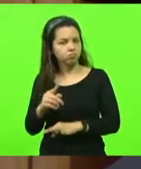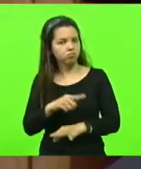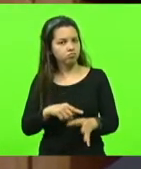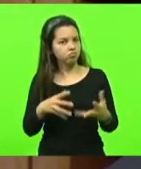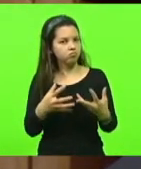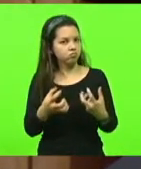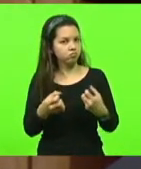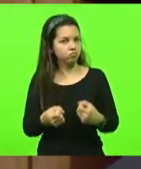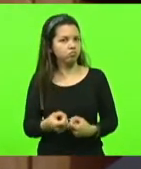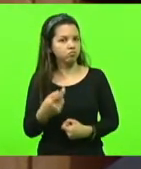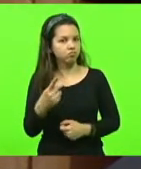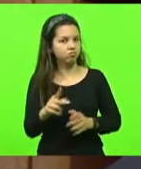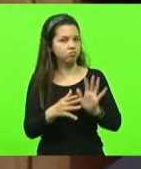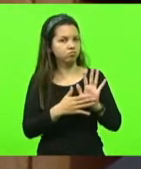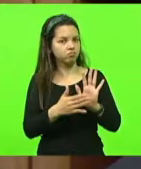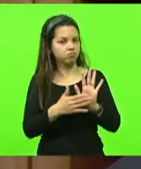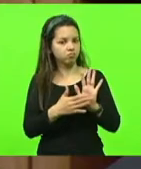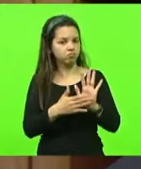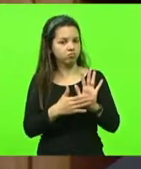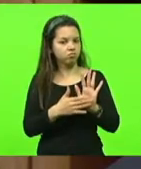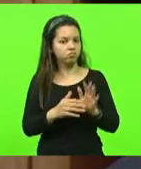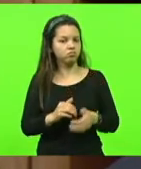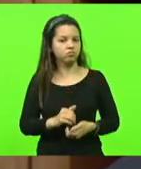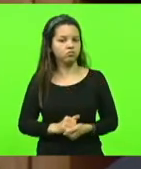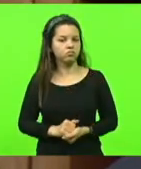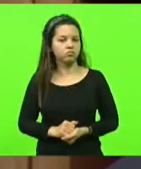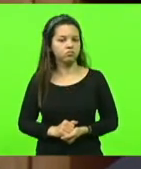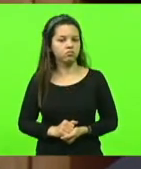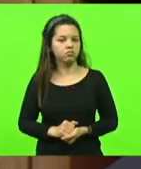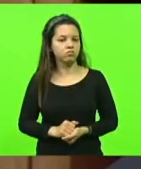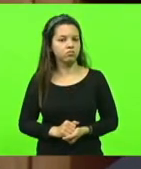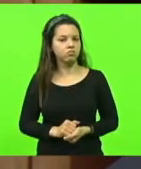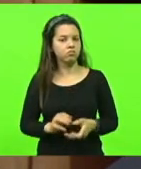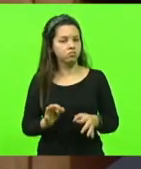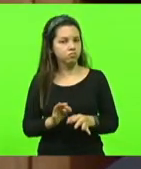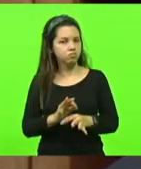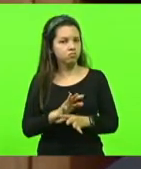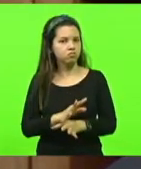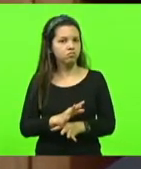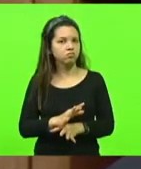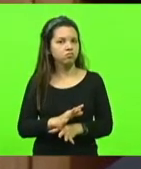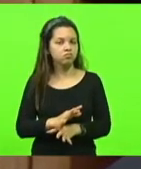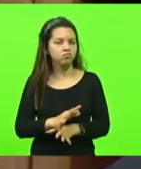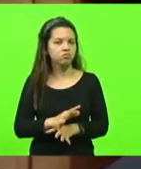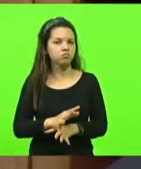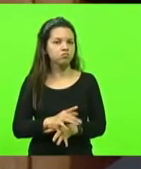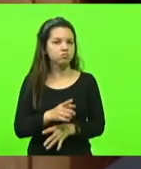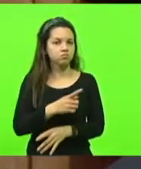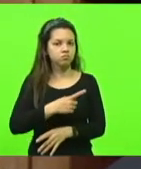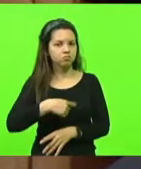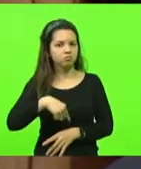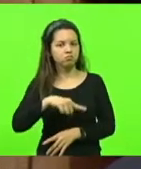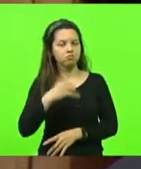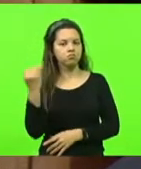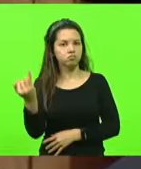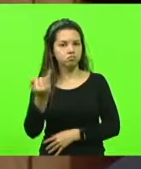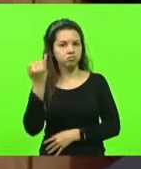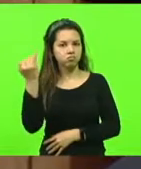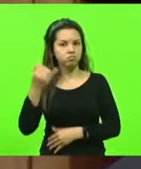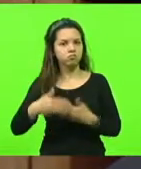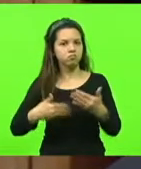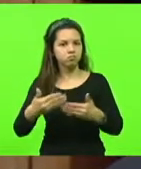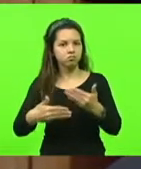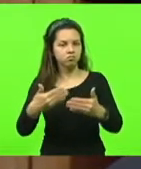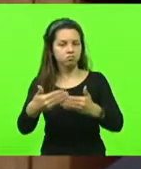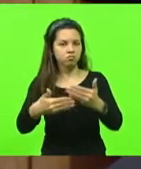proposta, ela vem justamente consagrar o quanto nós somos relevantes para o processo de